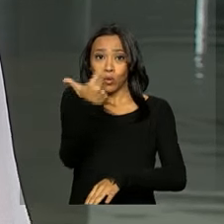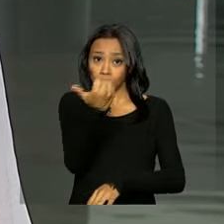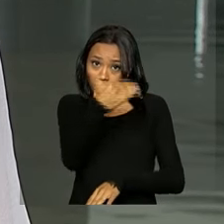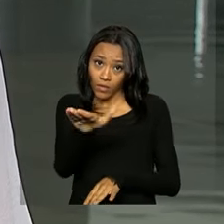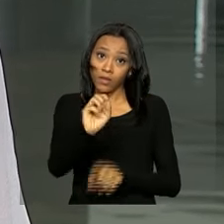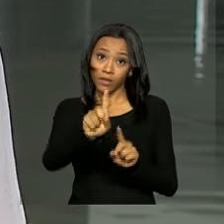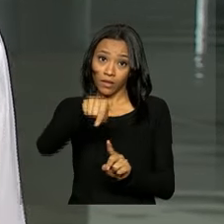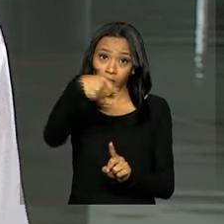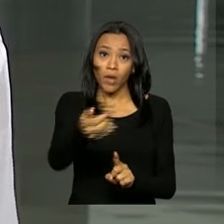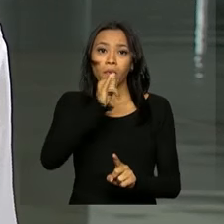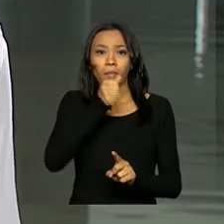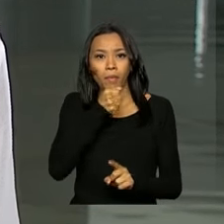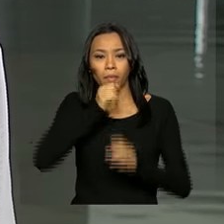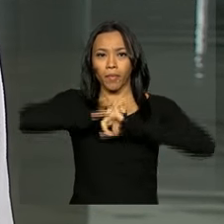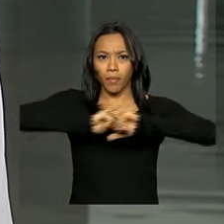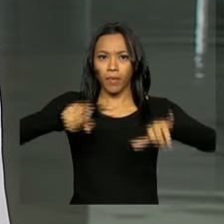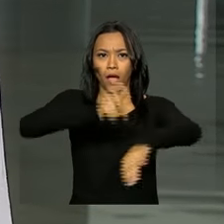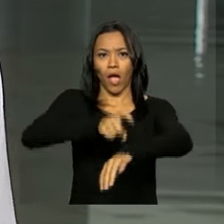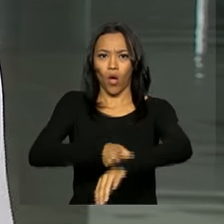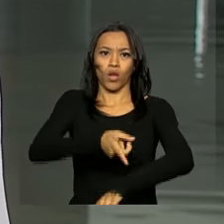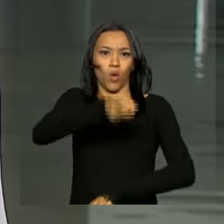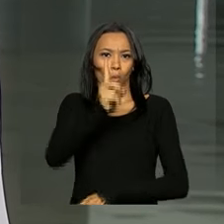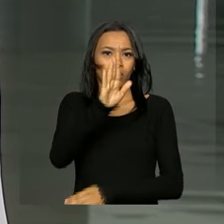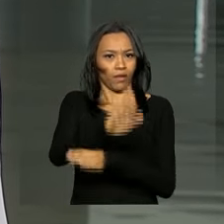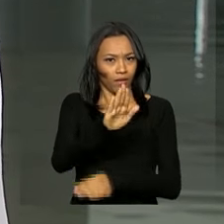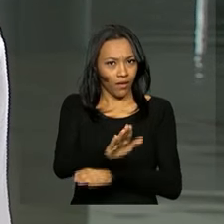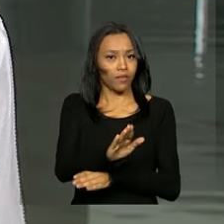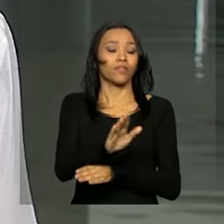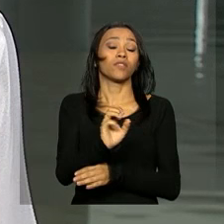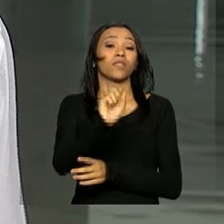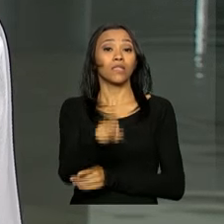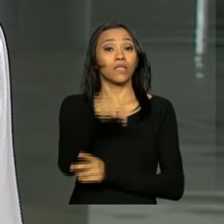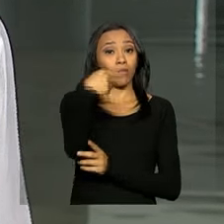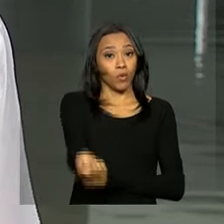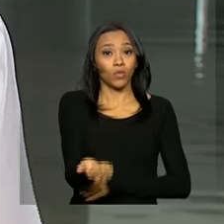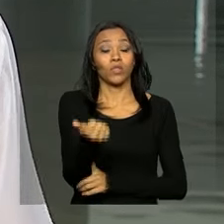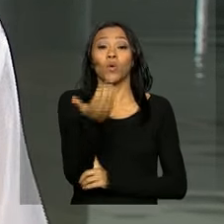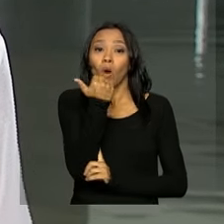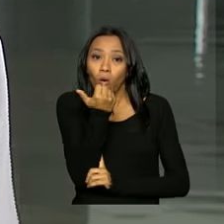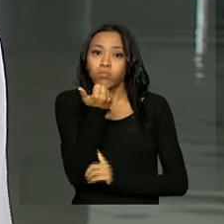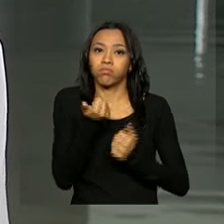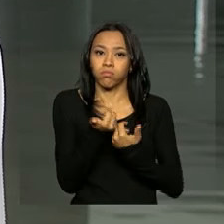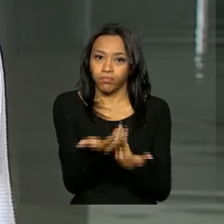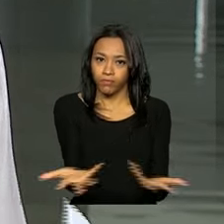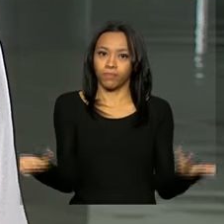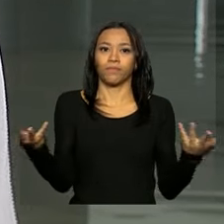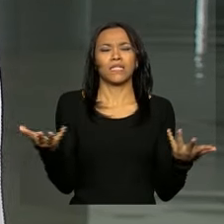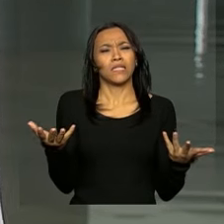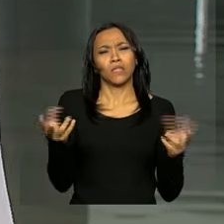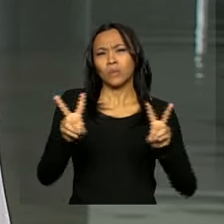vir a declaração à imprensa, uma da tarde, no Palácio do Itamaraty e também um almoço. Na pauta das